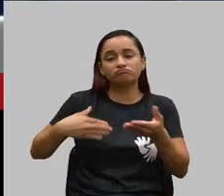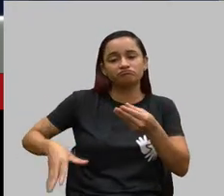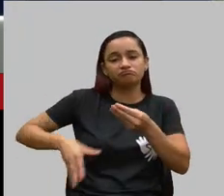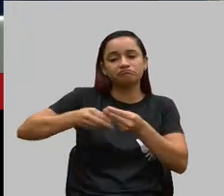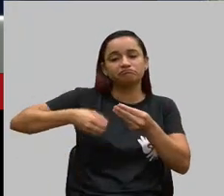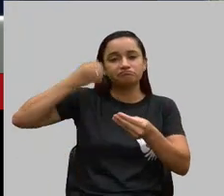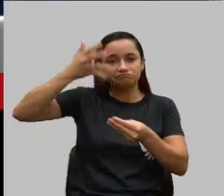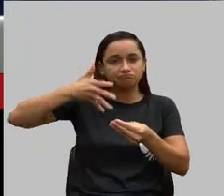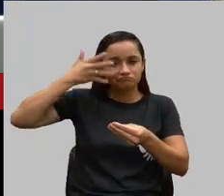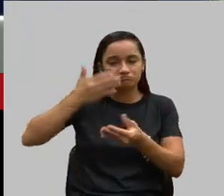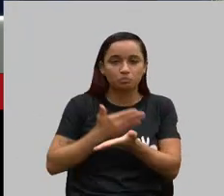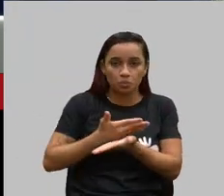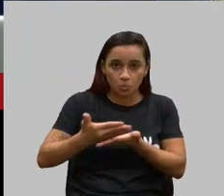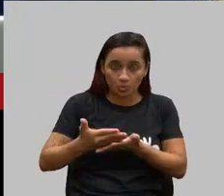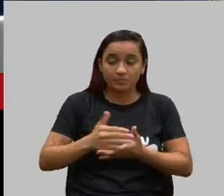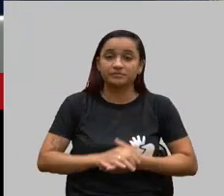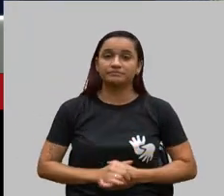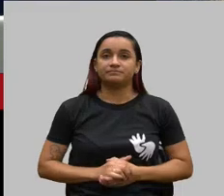iniciais.